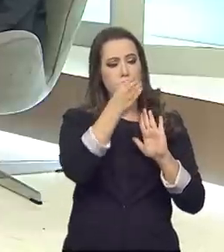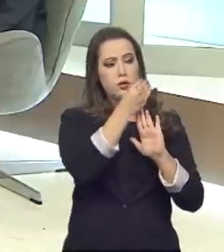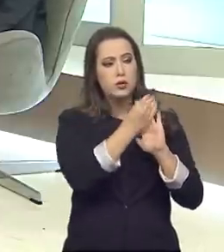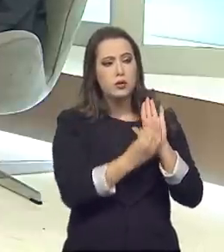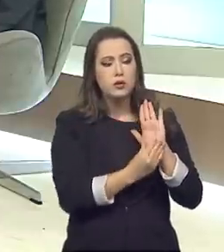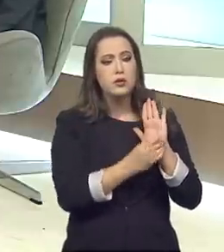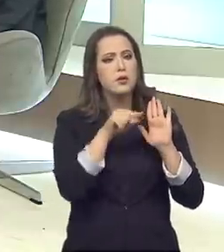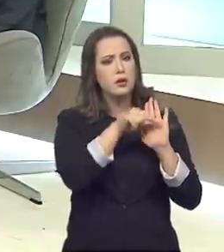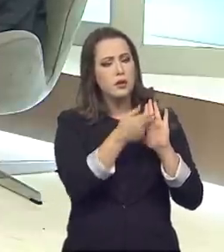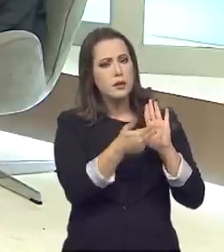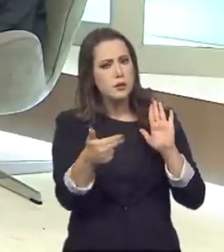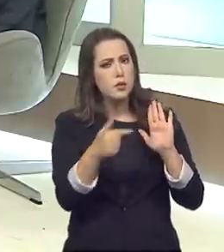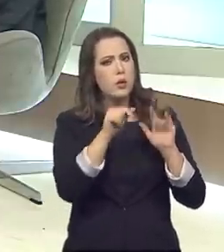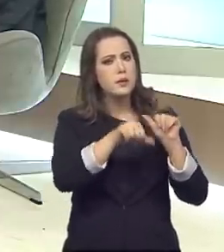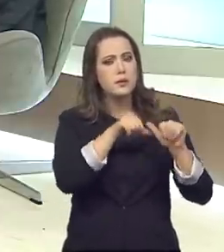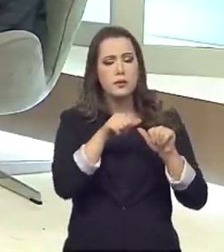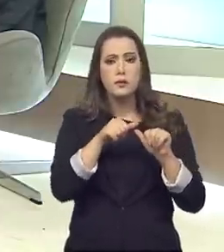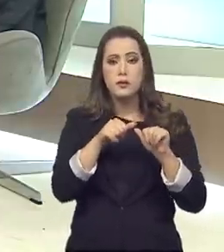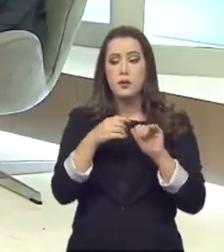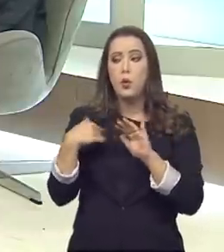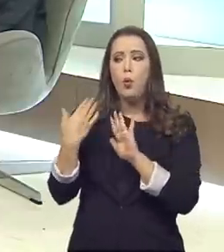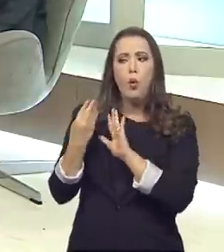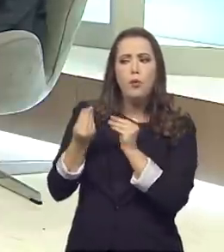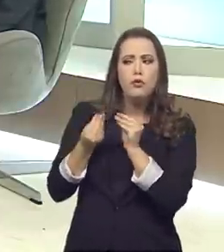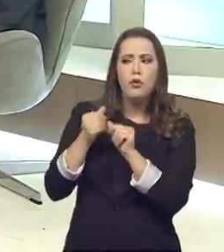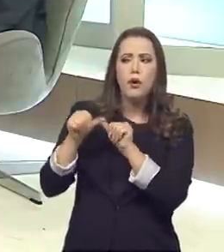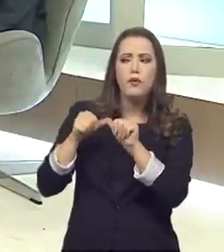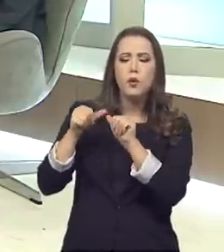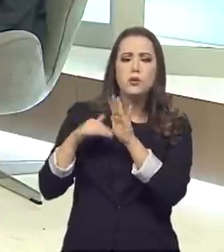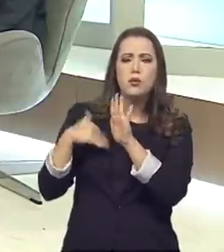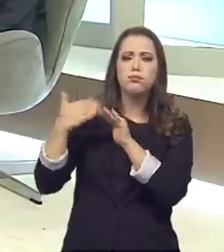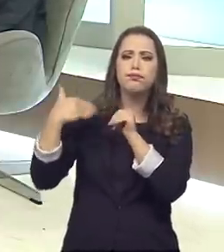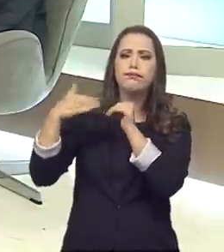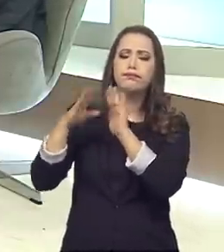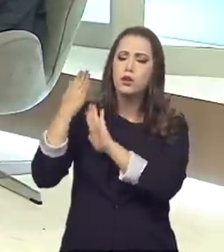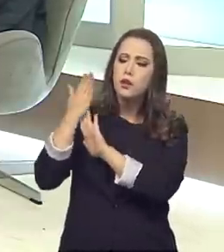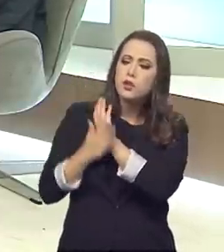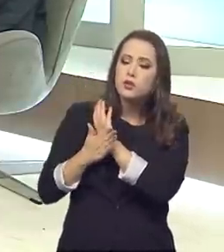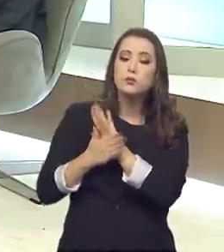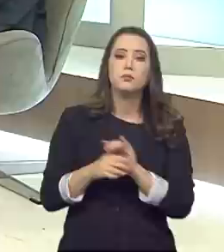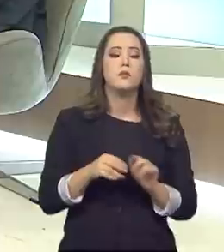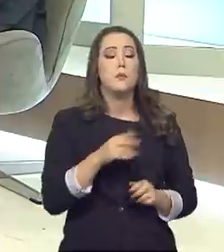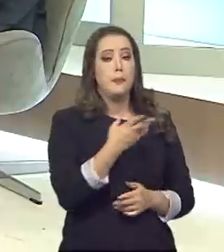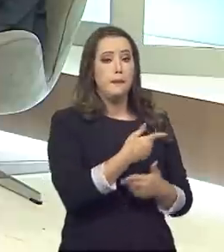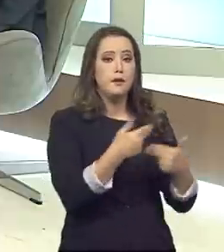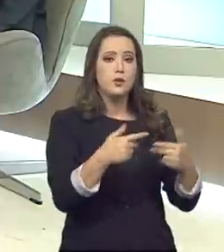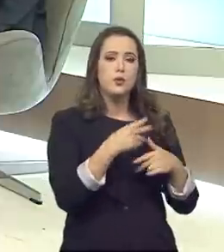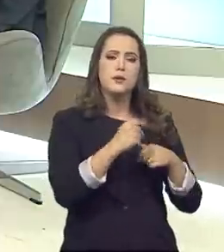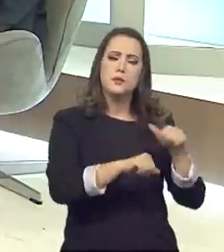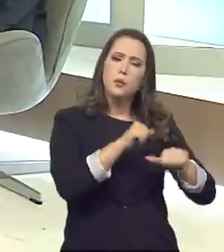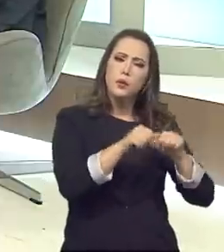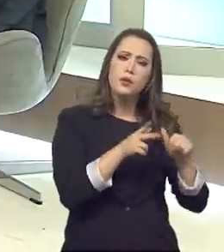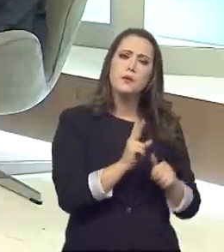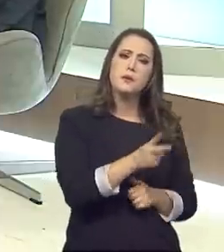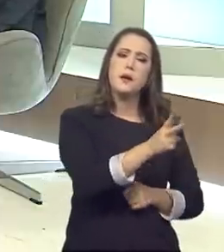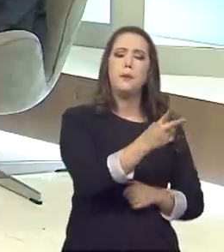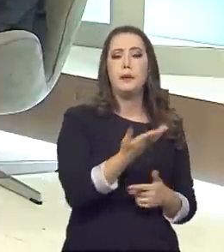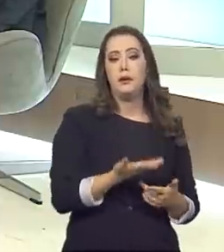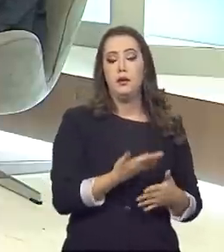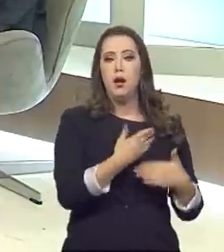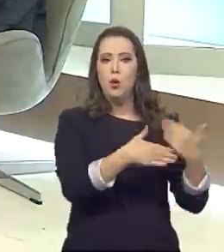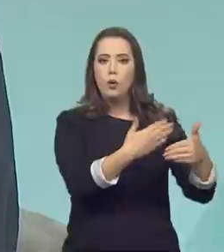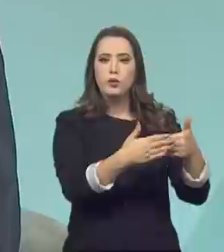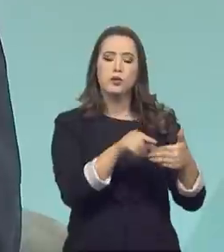Esses produtos vão mudando ao longo do tempo. E, cada vez que esses produtos vão sofrendo modificações, você vai melhorando os critérios,